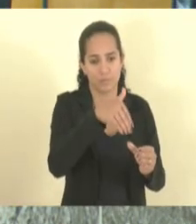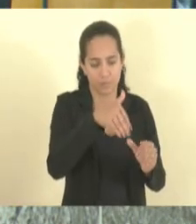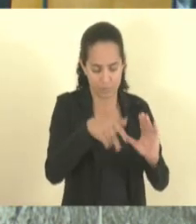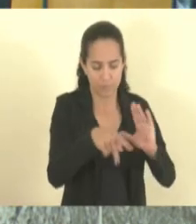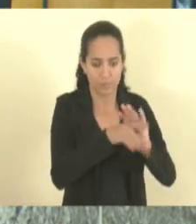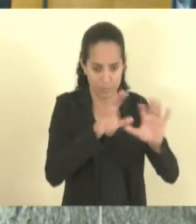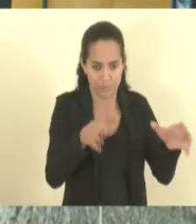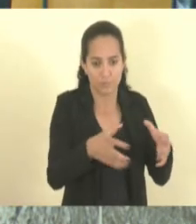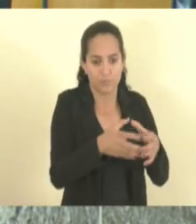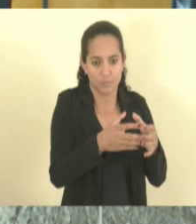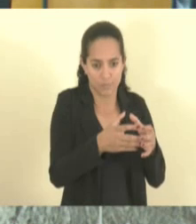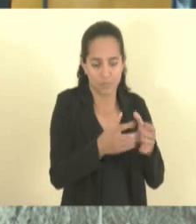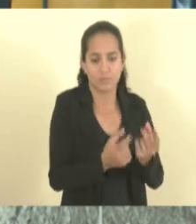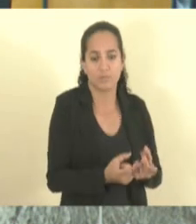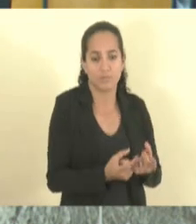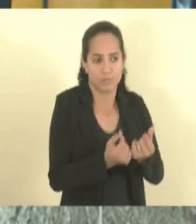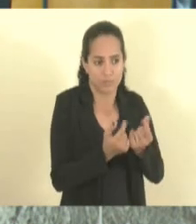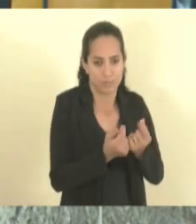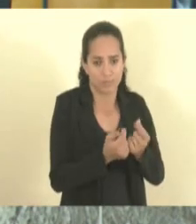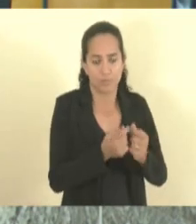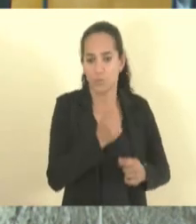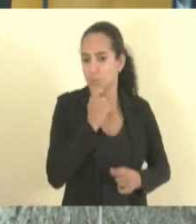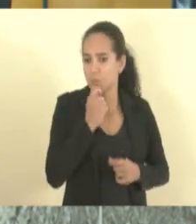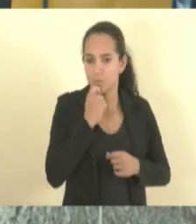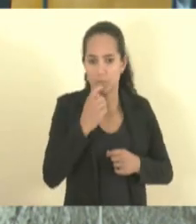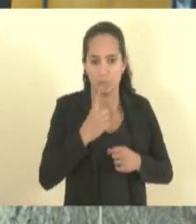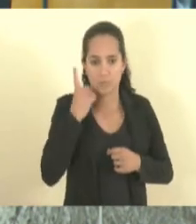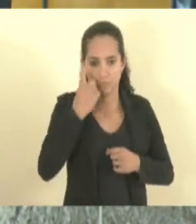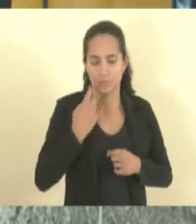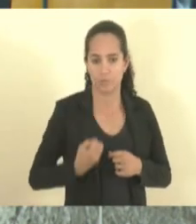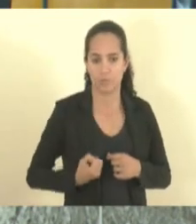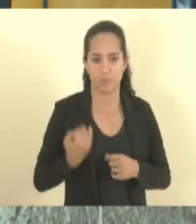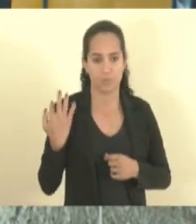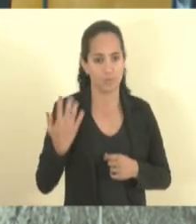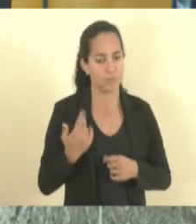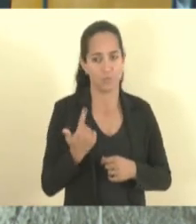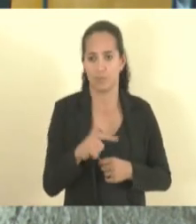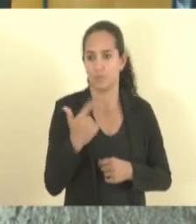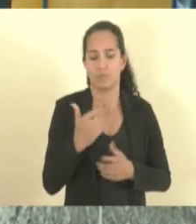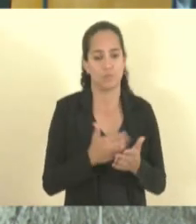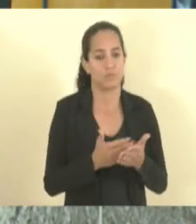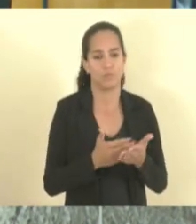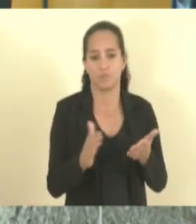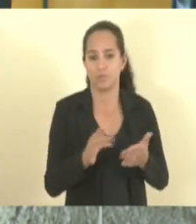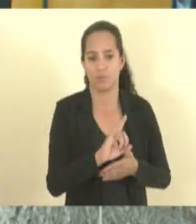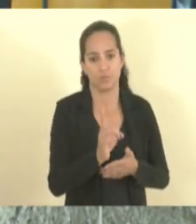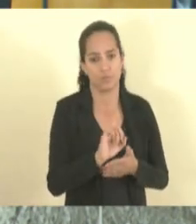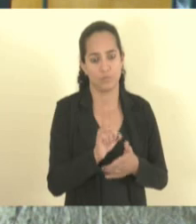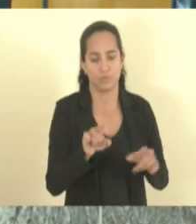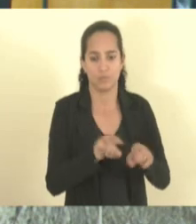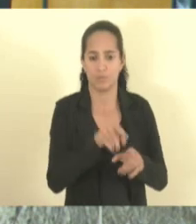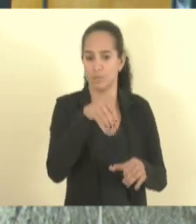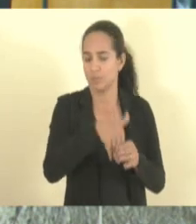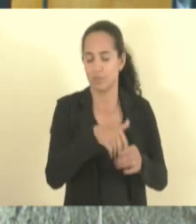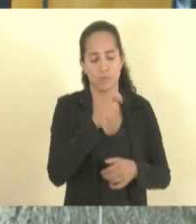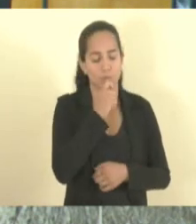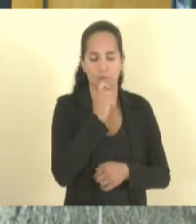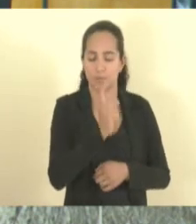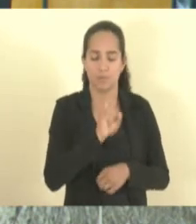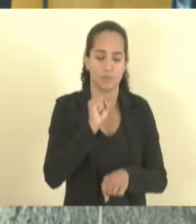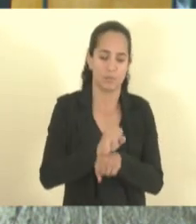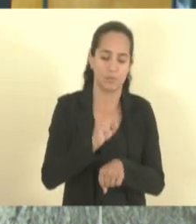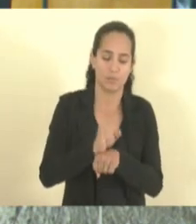os membros da Comissão. Como ainda não temos coro, ainda não a colocarei em discussão nem em votação.